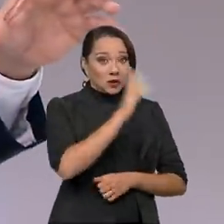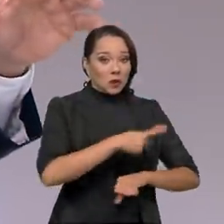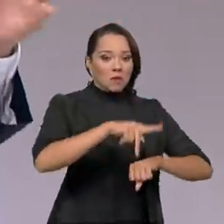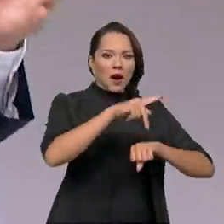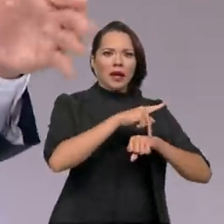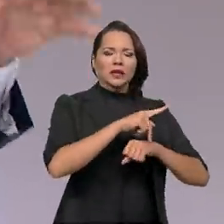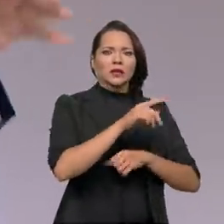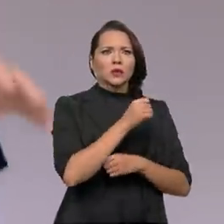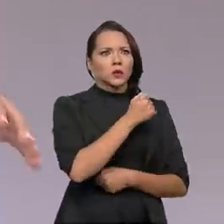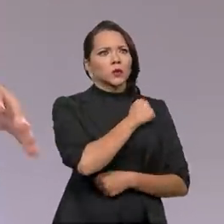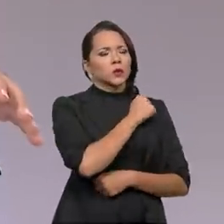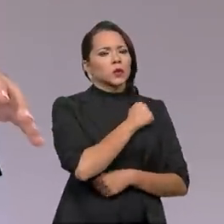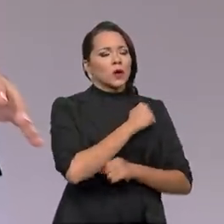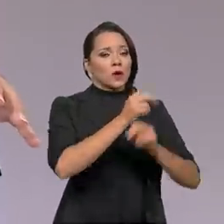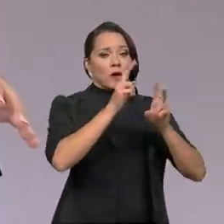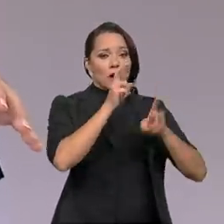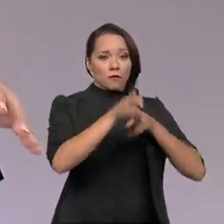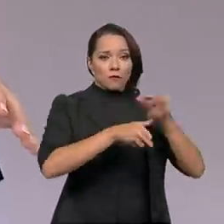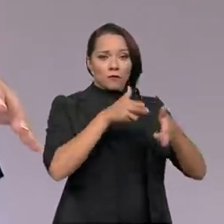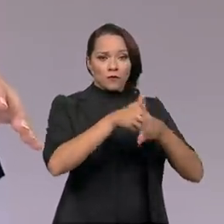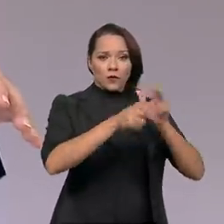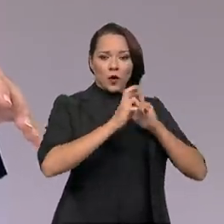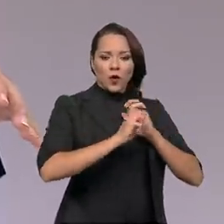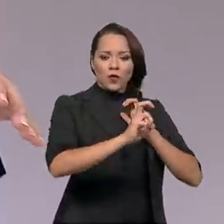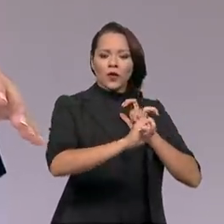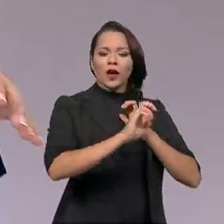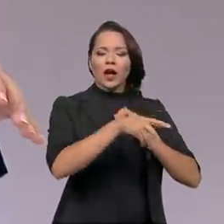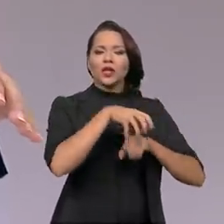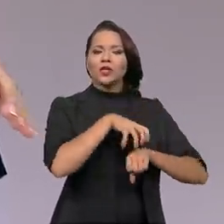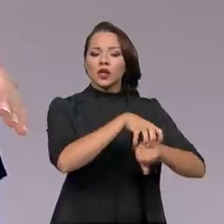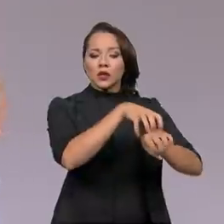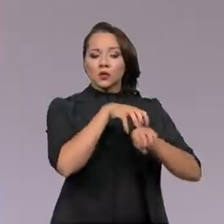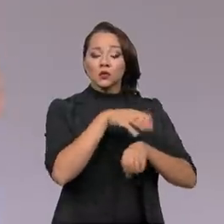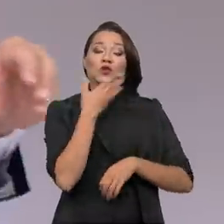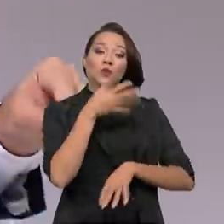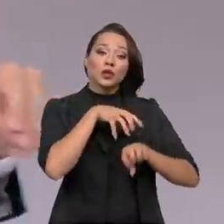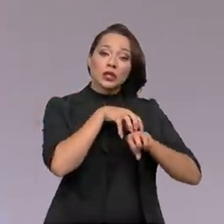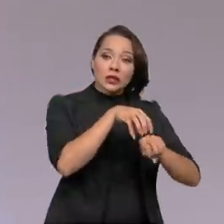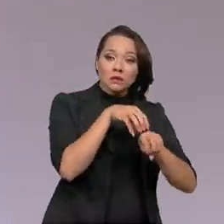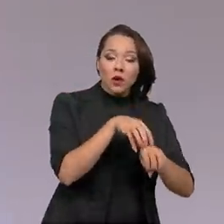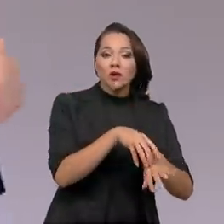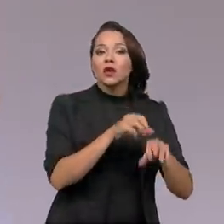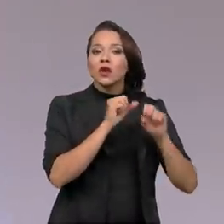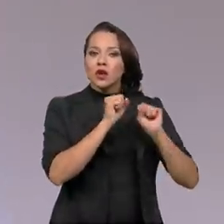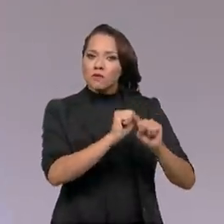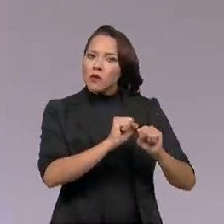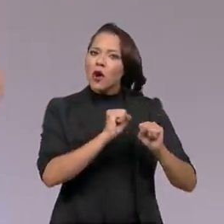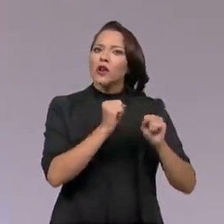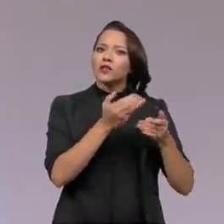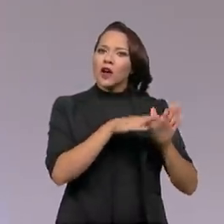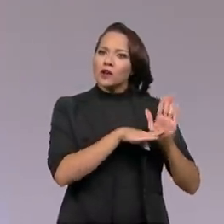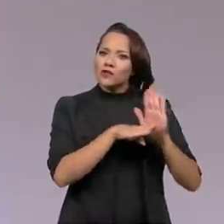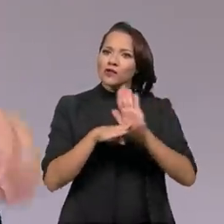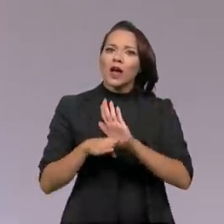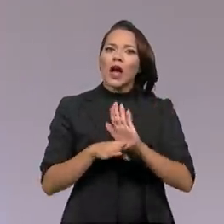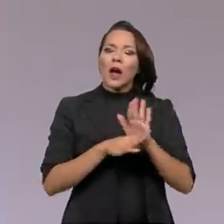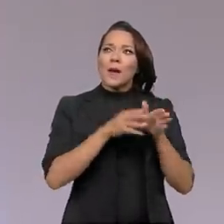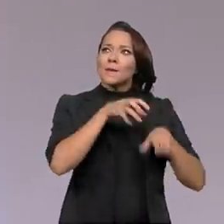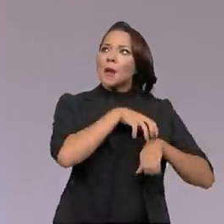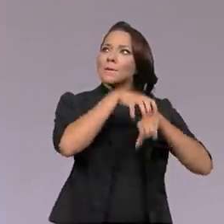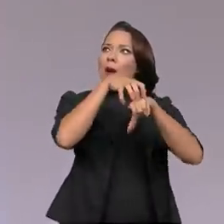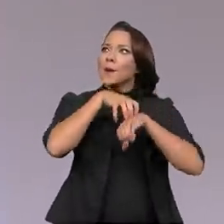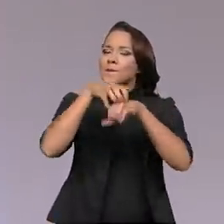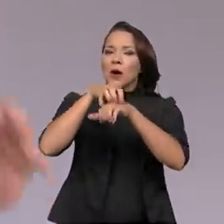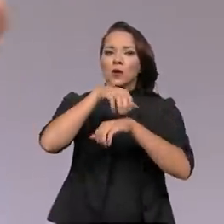continental. A ferrovia é um modal de transporte que pode cumprir bem esse papel de transportar os